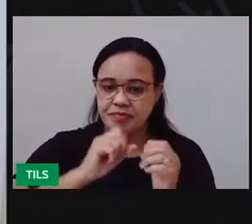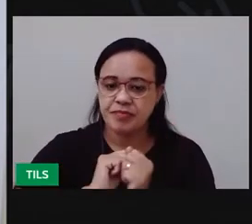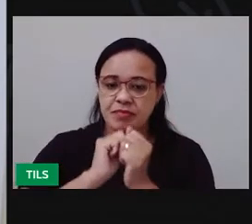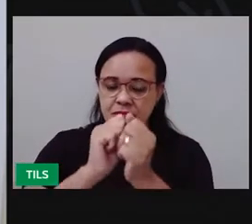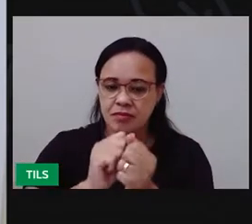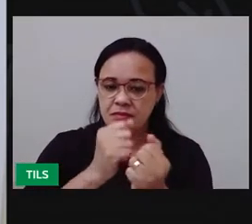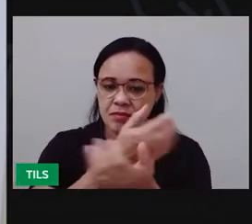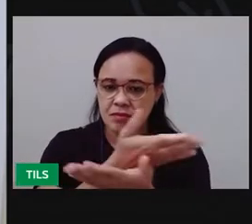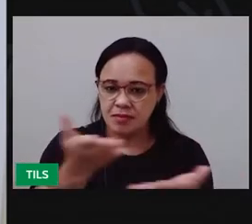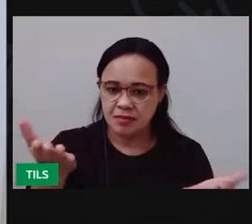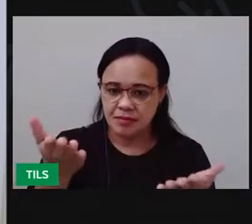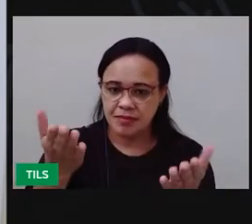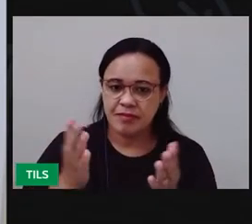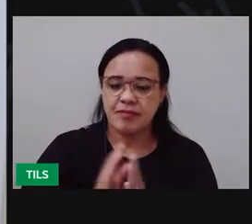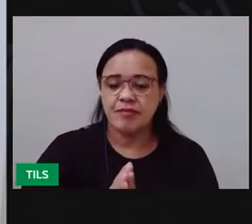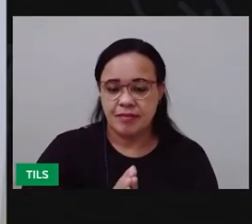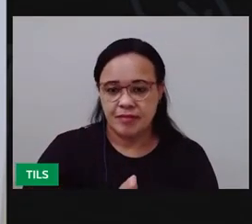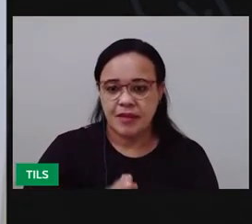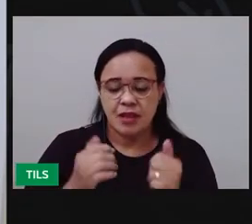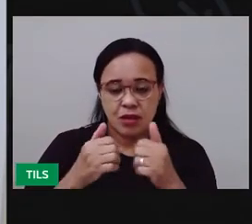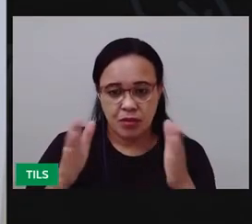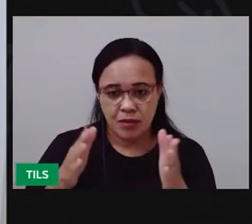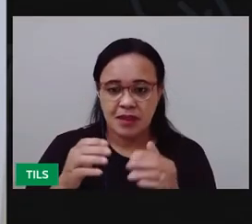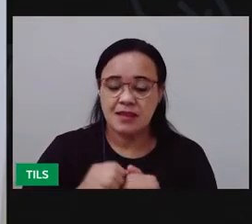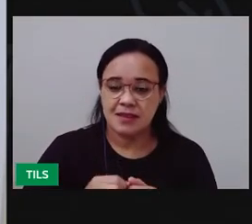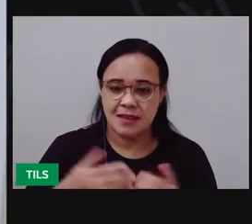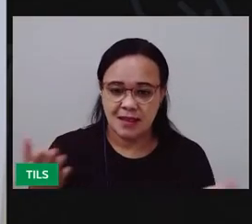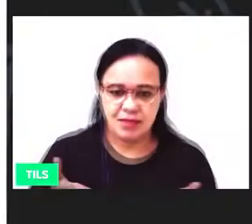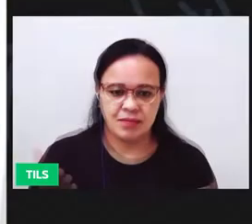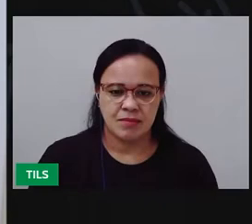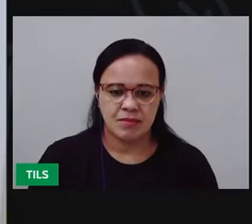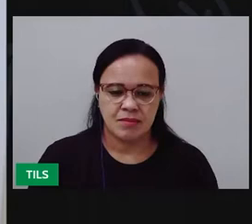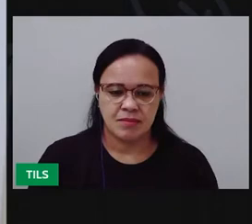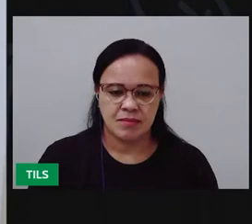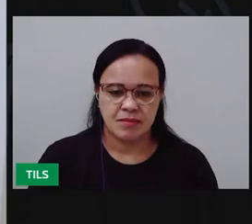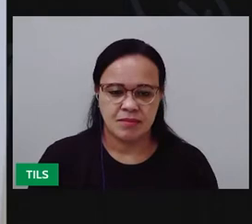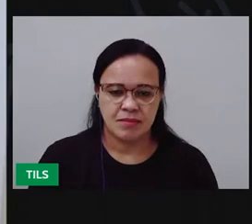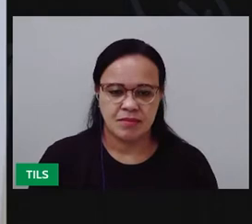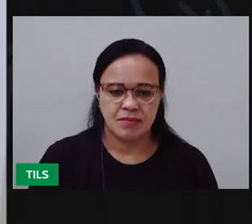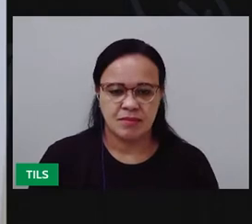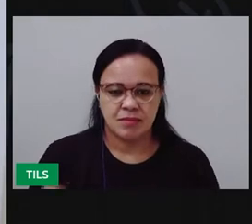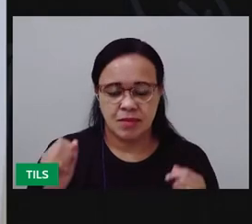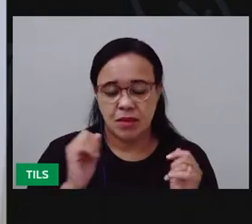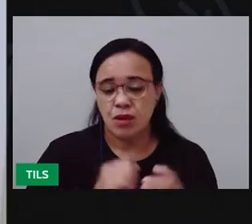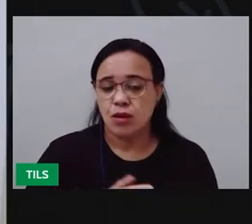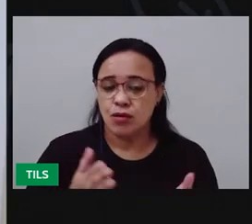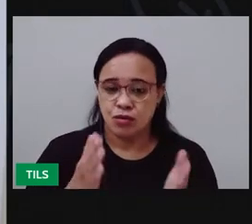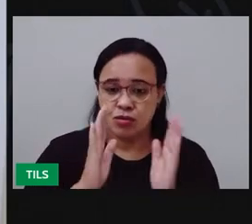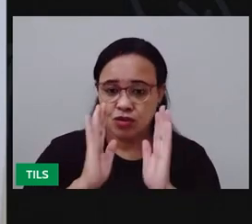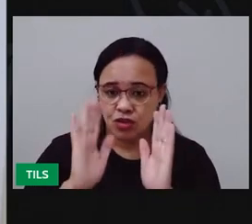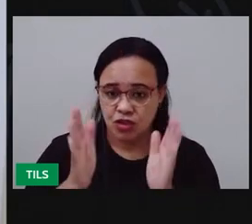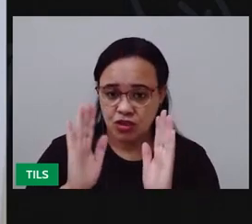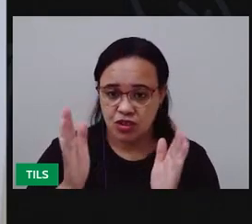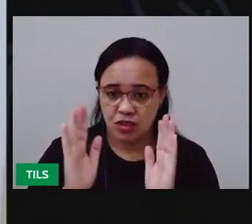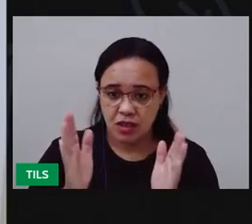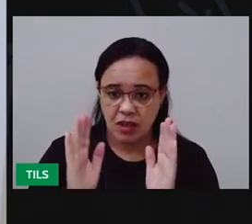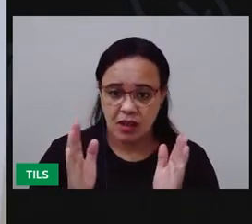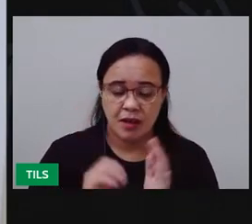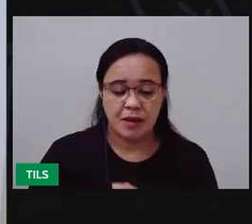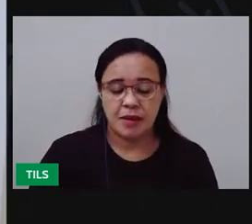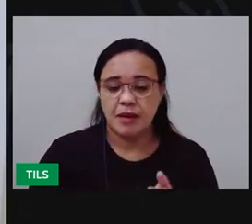com vocês agora nesse início de aula. Vamos lá? Separei para vocês essa